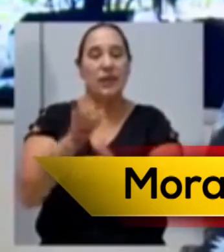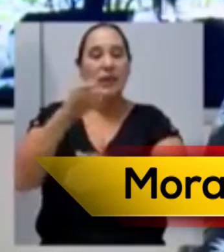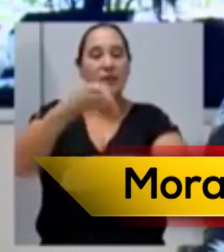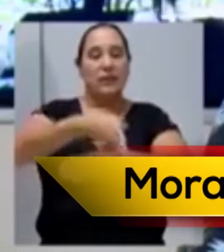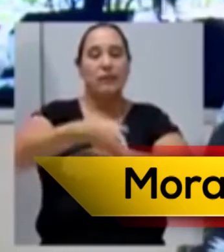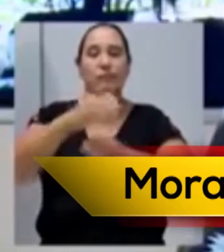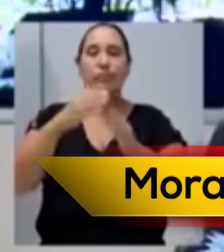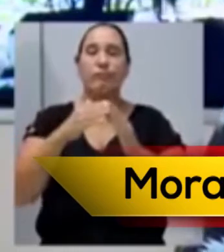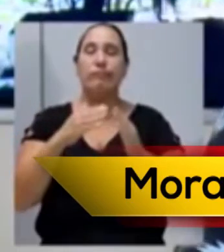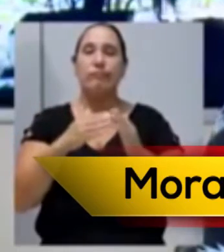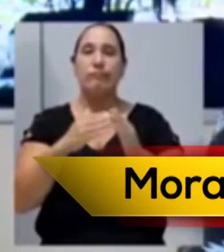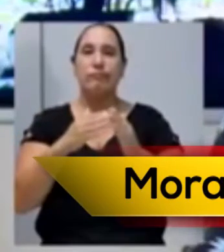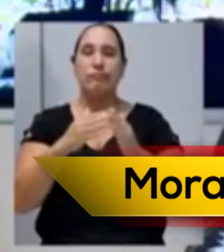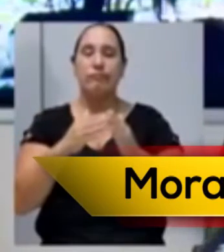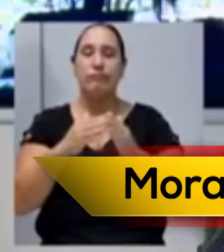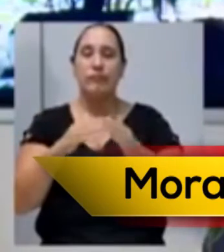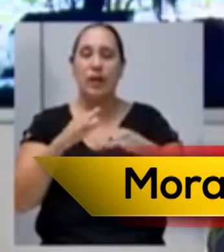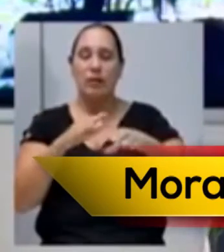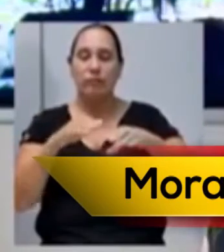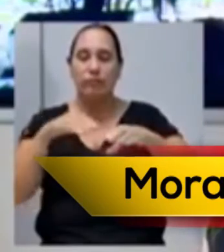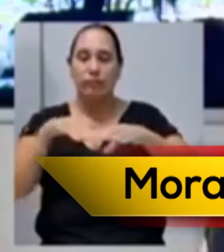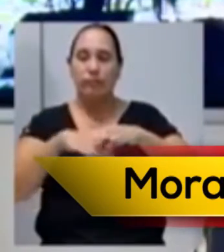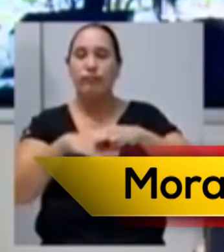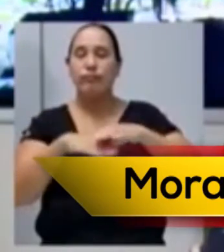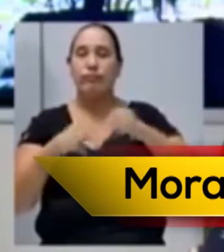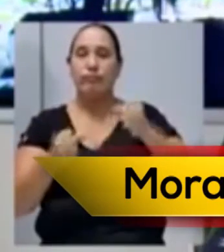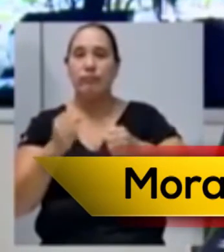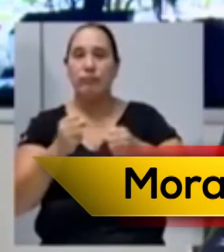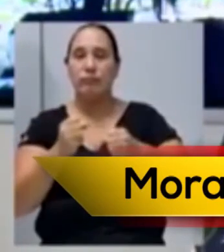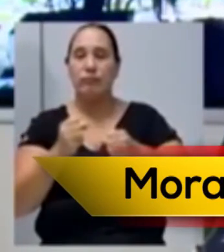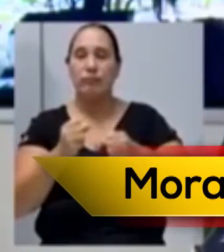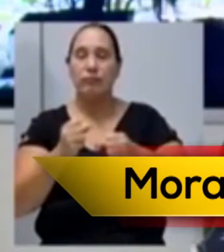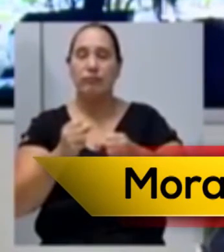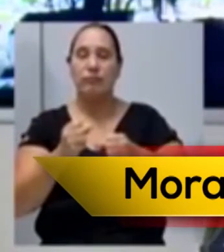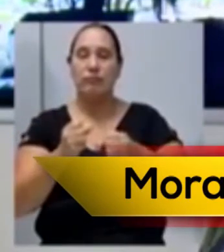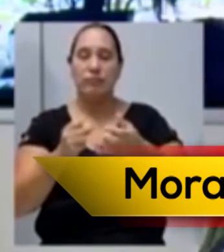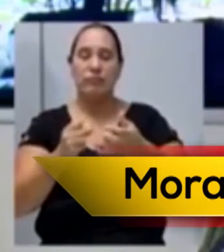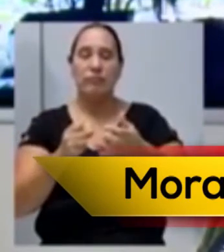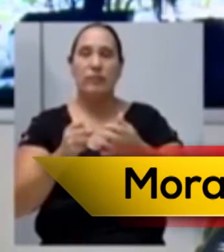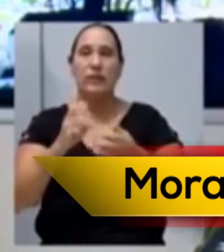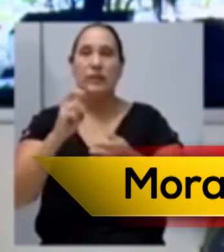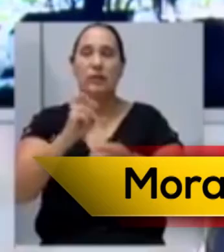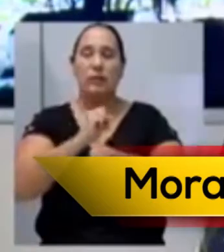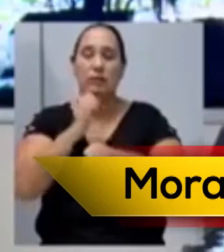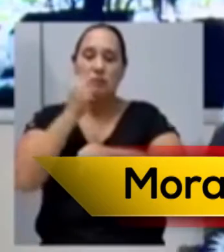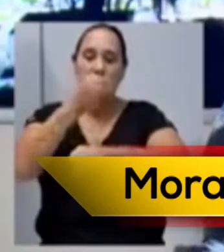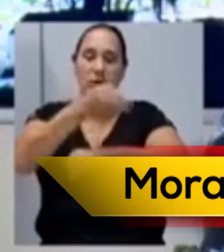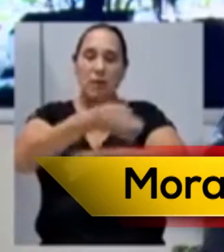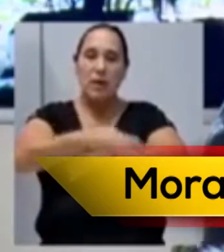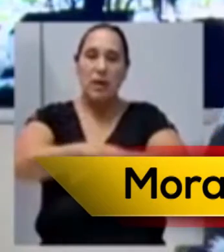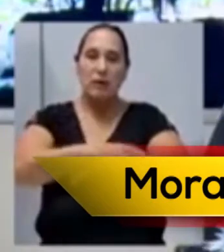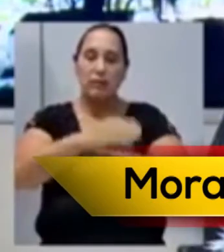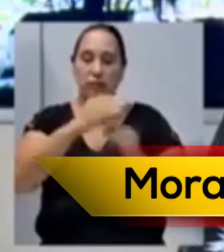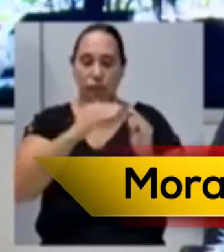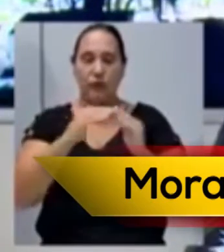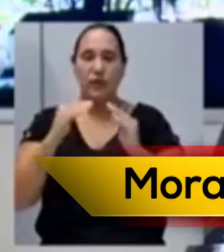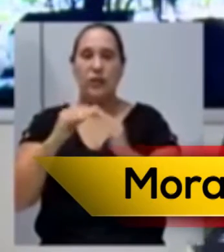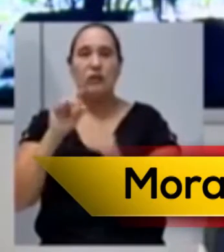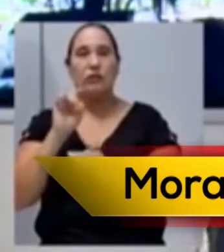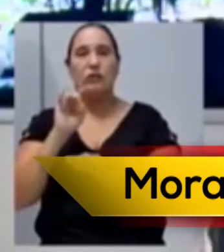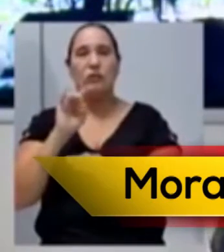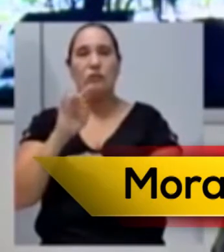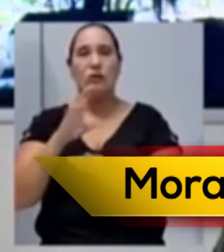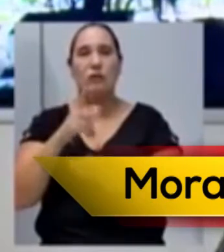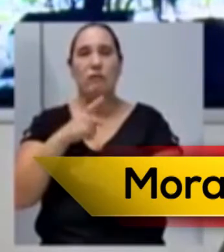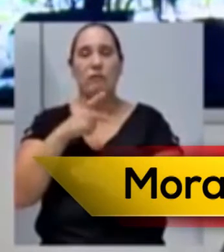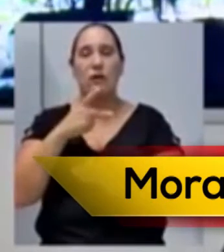de casa, entra na garagem. A última vez, às cinco da manhã, esse nosso vizinho, que apenas deu a